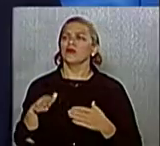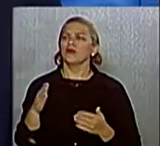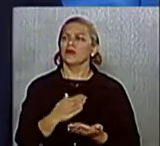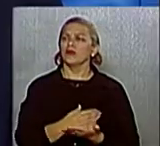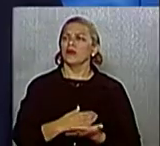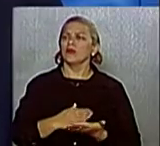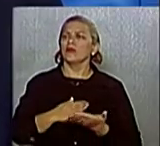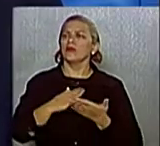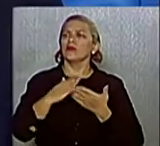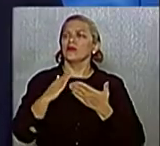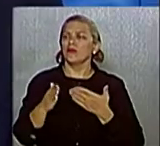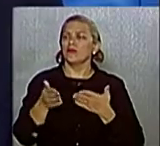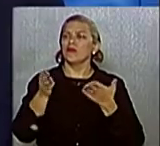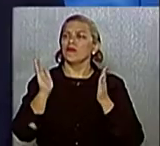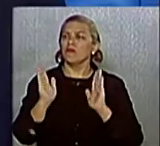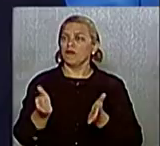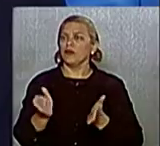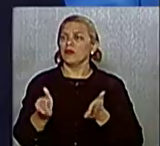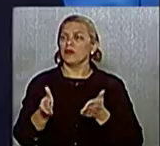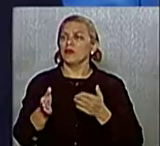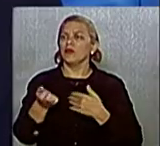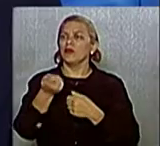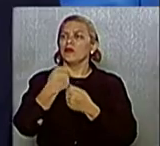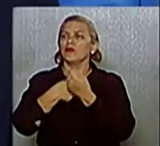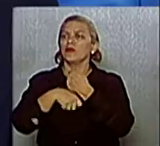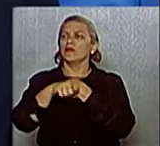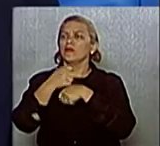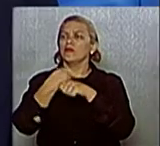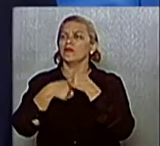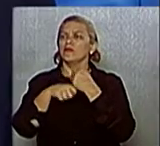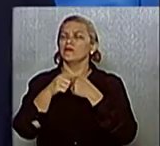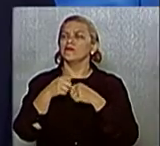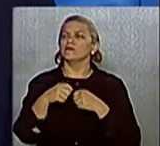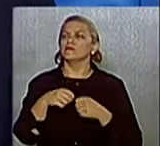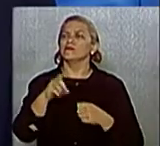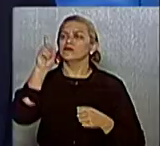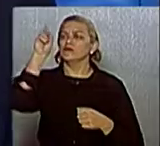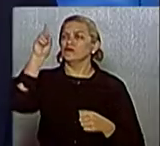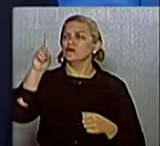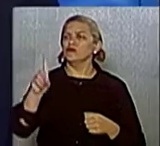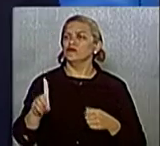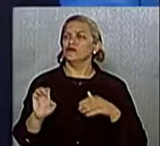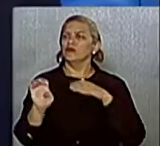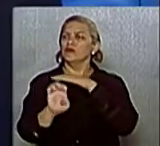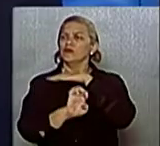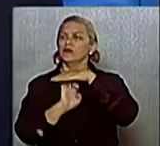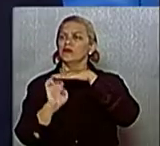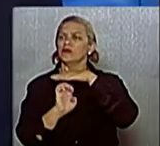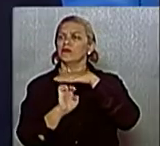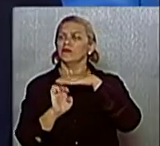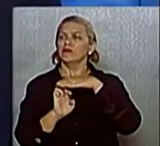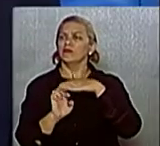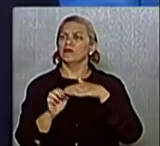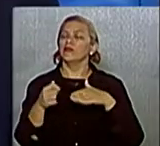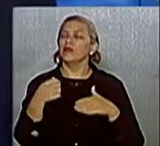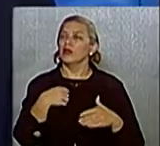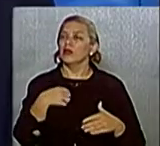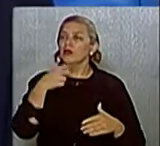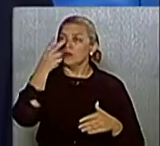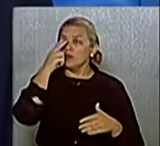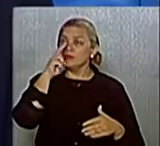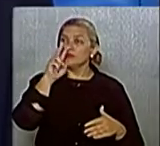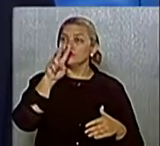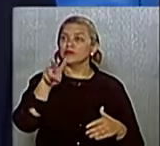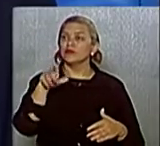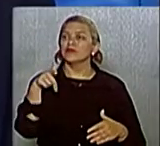cheguei hoje a gestor, como diretor-presidente da empresa. Ao longo desse período, Tânia, passei por sete crises, crises